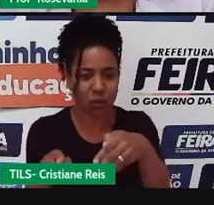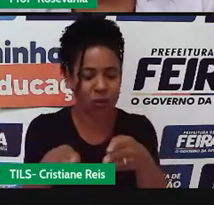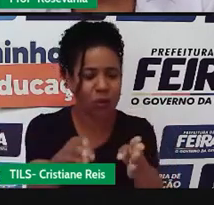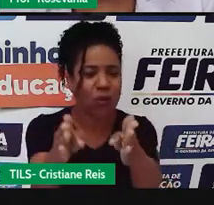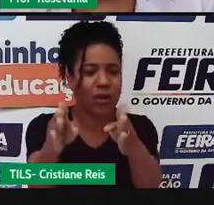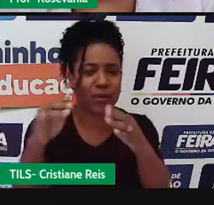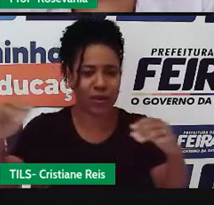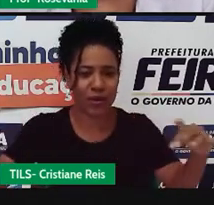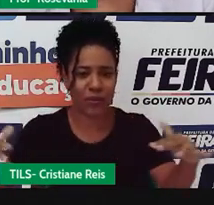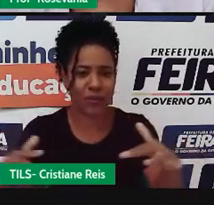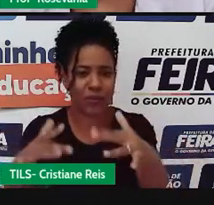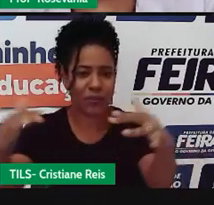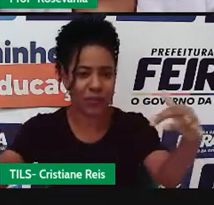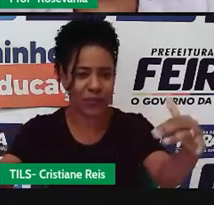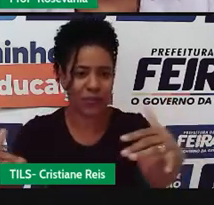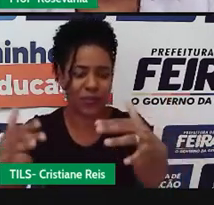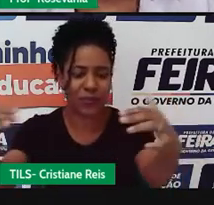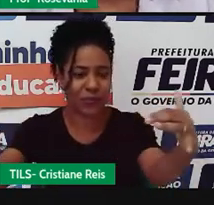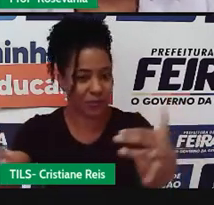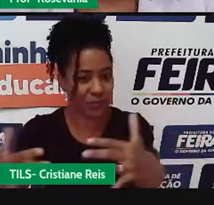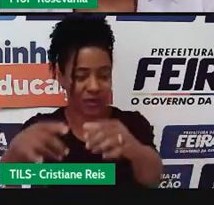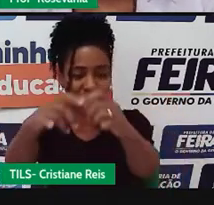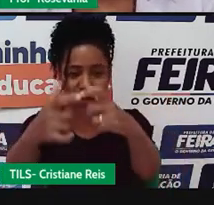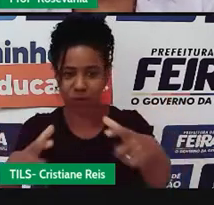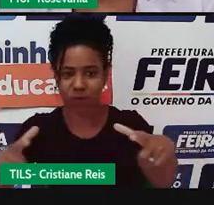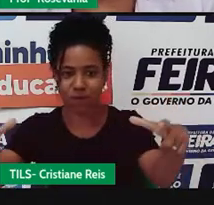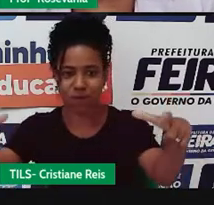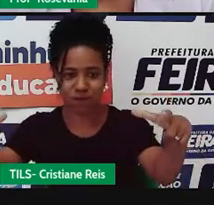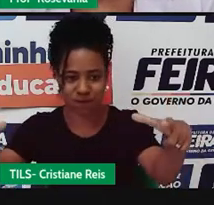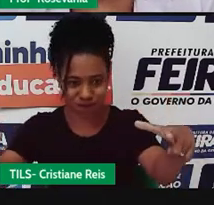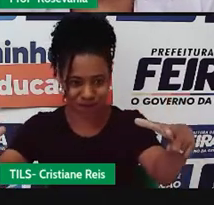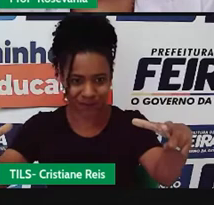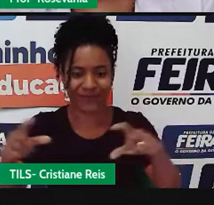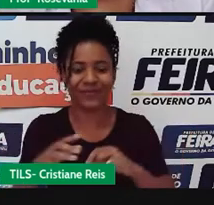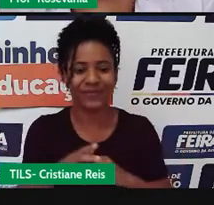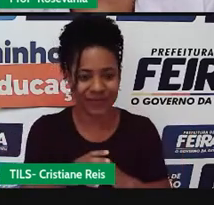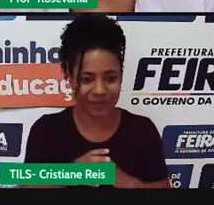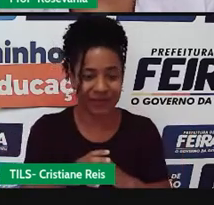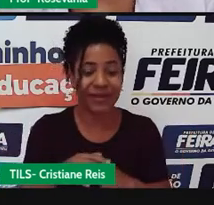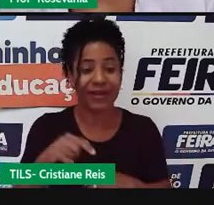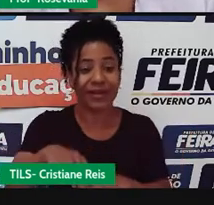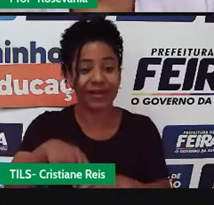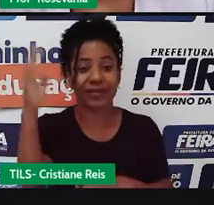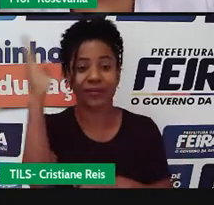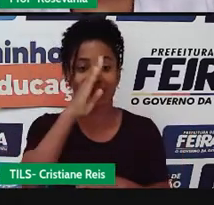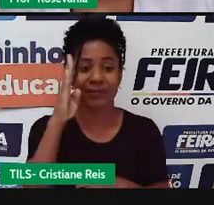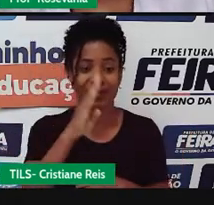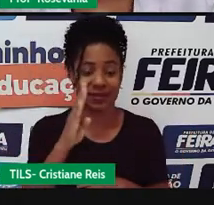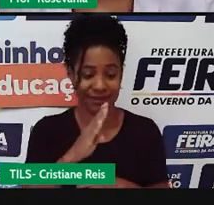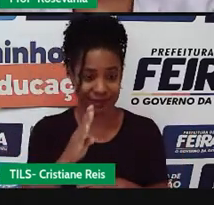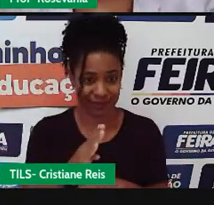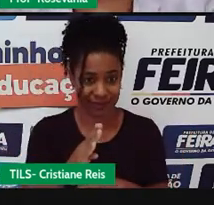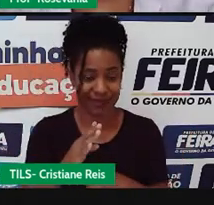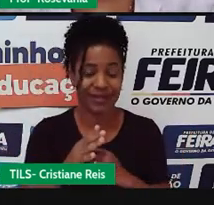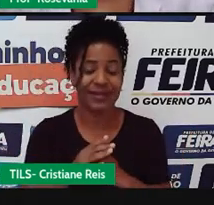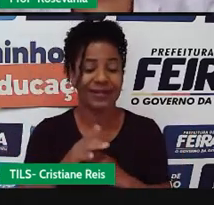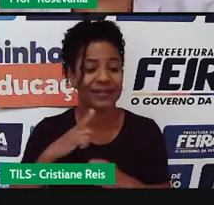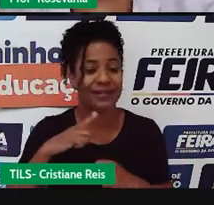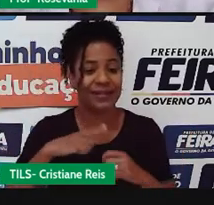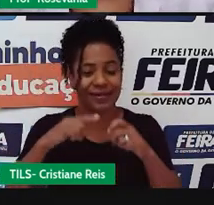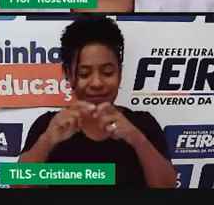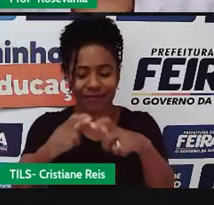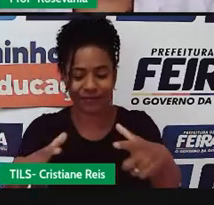a um único ponto, né, no caso do território brasileiro, a gente tem, né, as nossas bacias, elas são